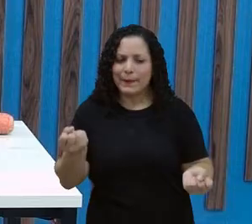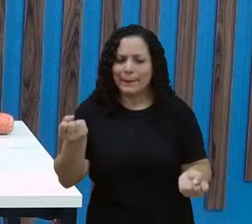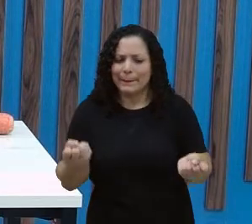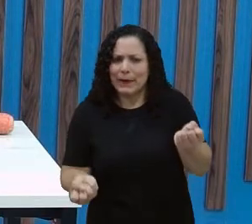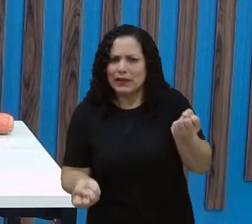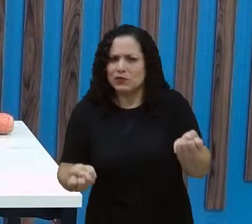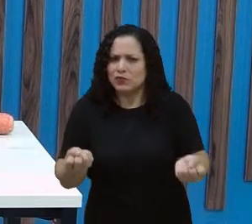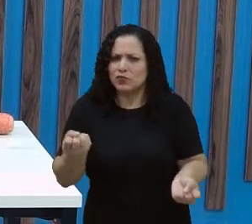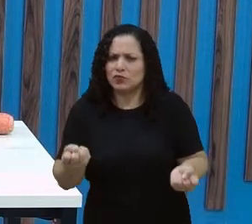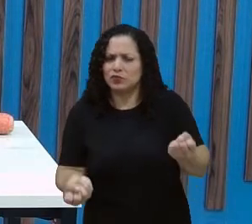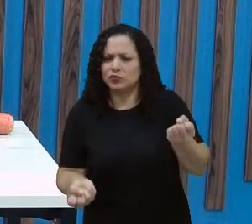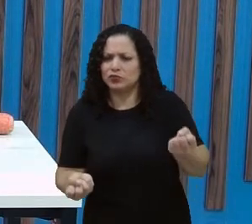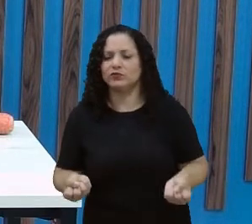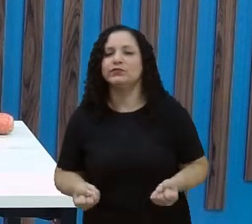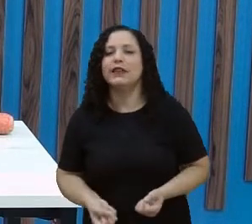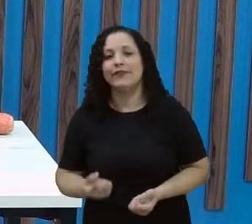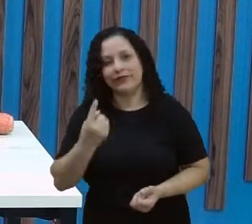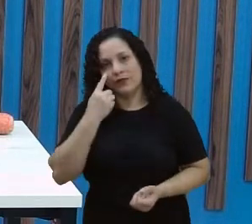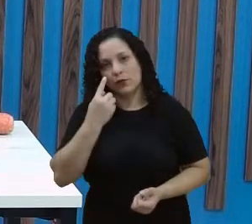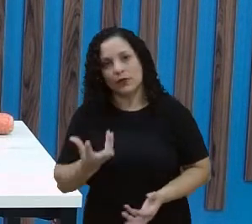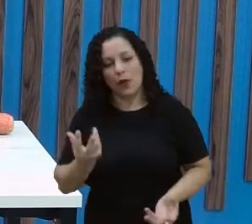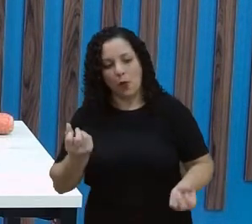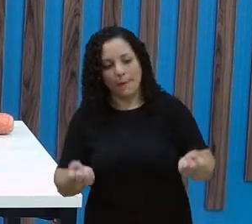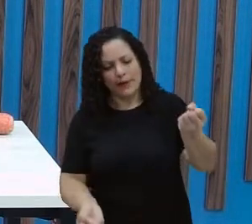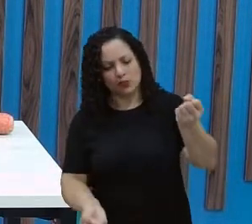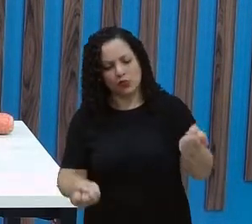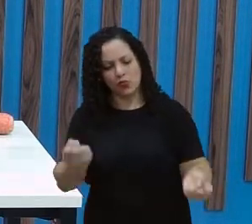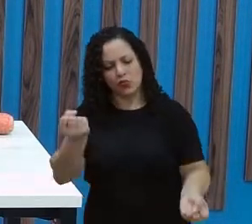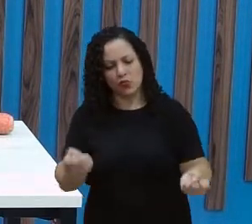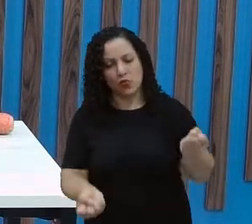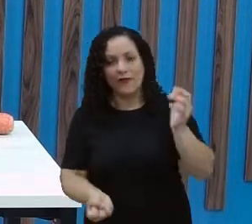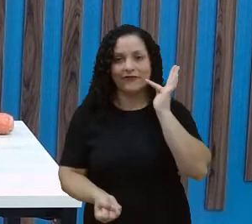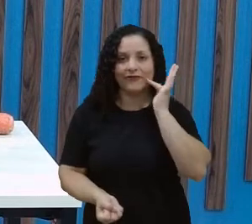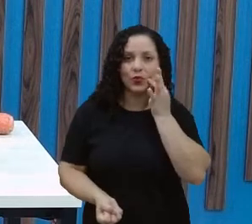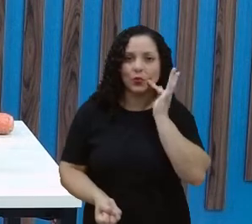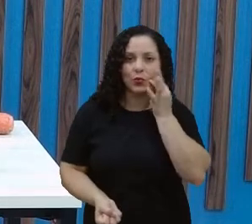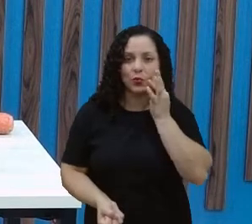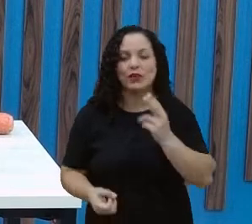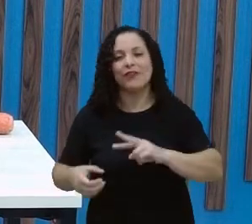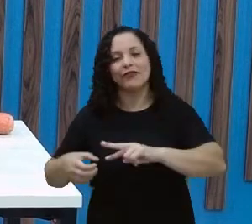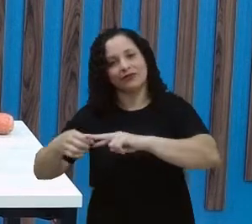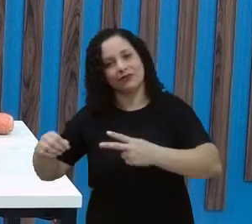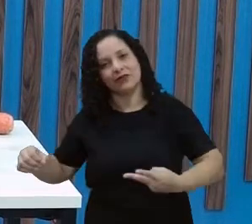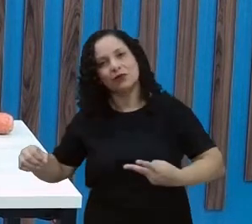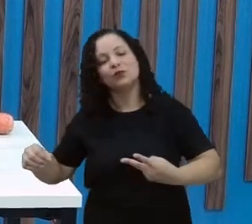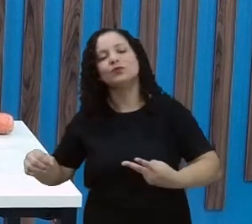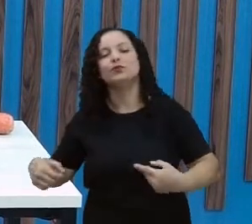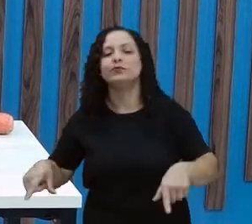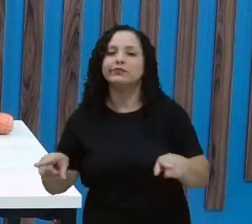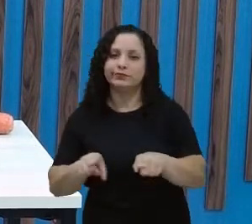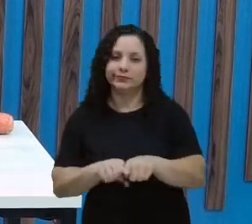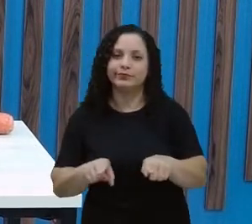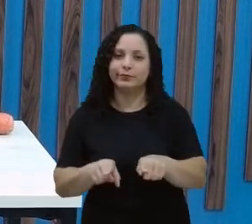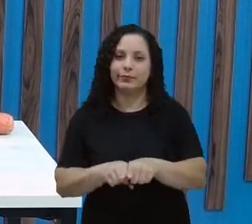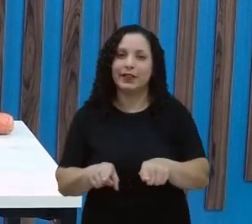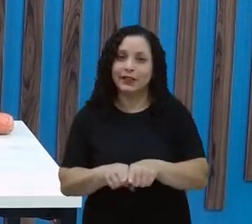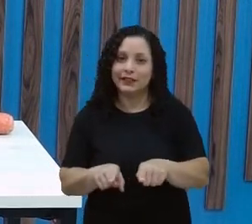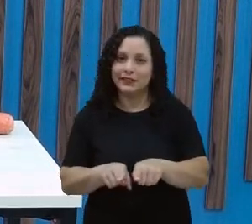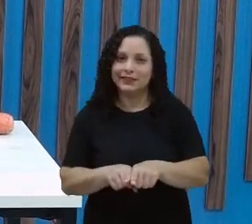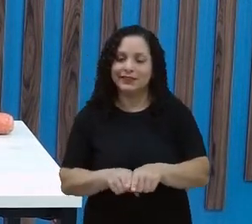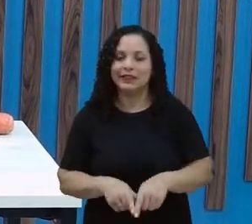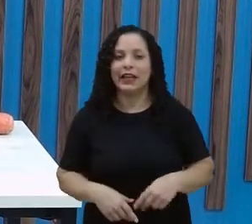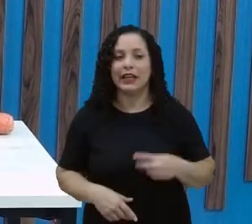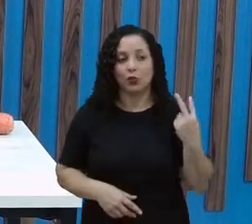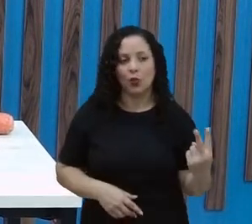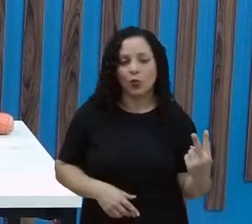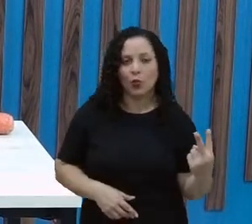das coisas, tá certo? A gente viu o peso, comparou o peso de uma fruta, o peso de um legume, o peso de duas